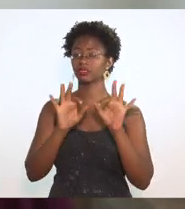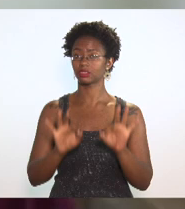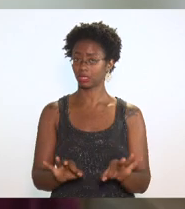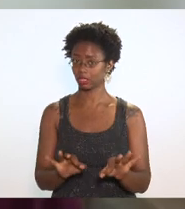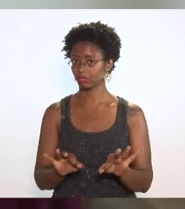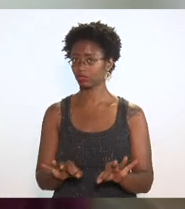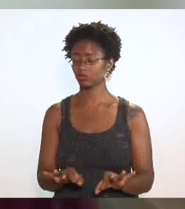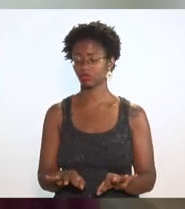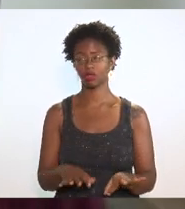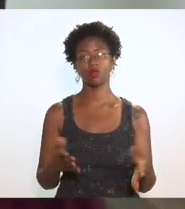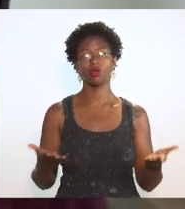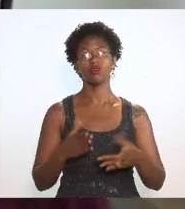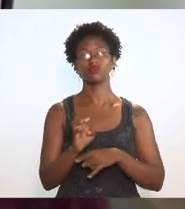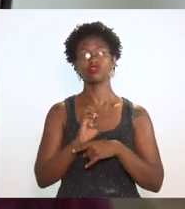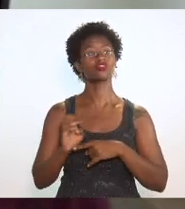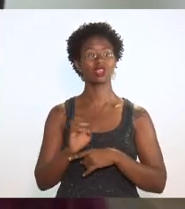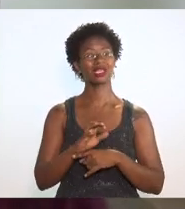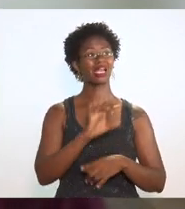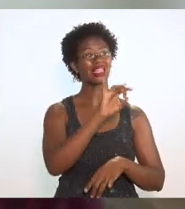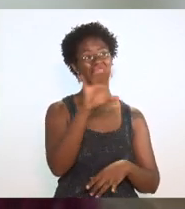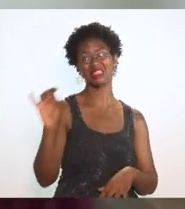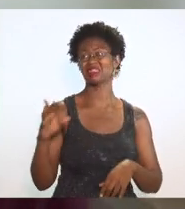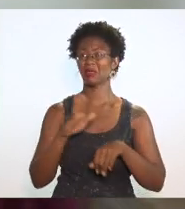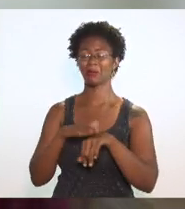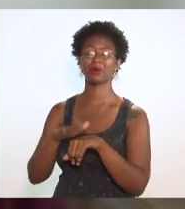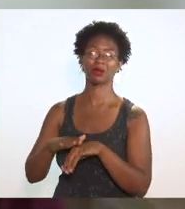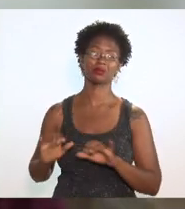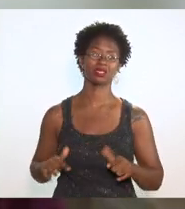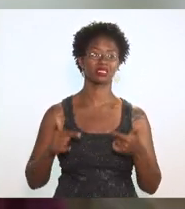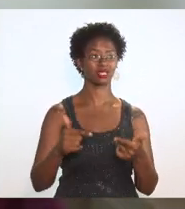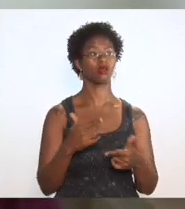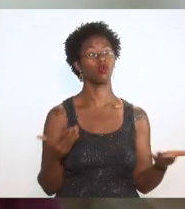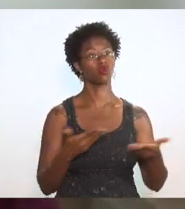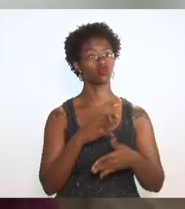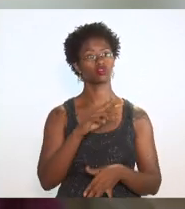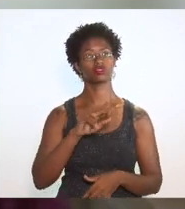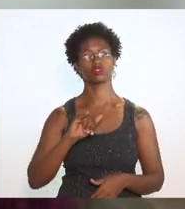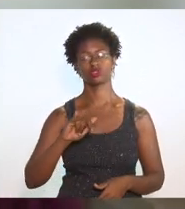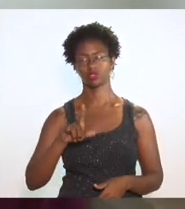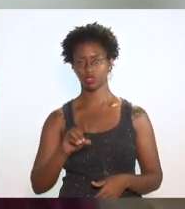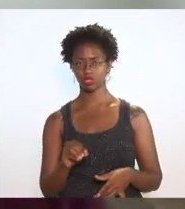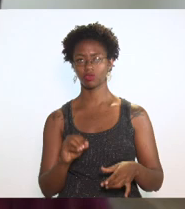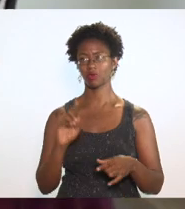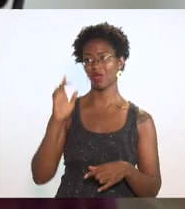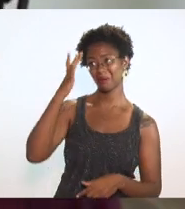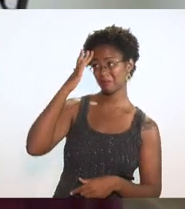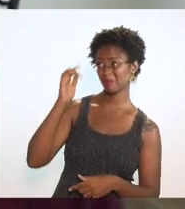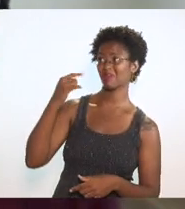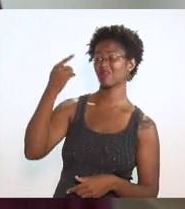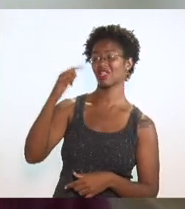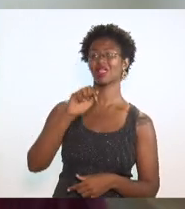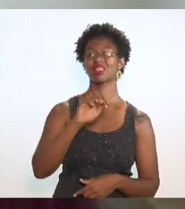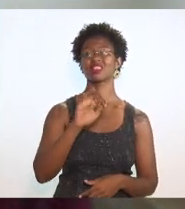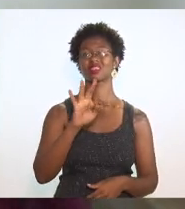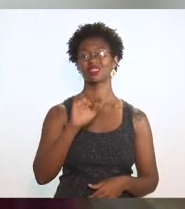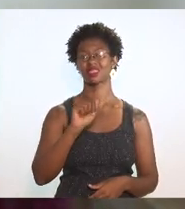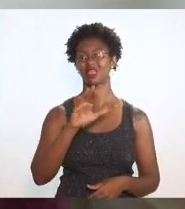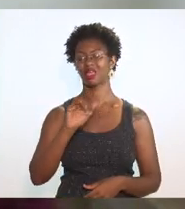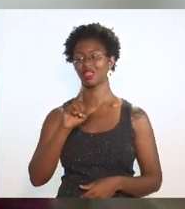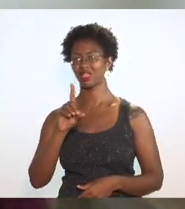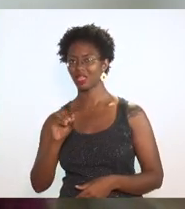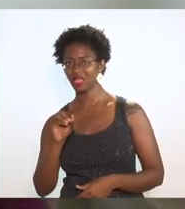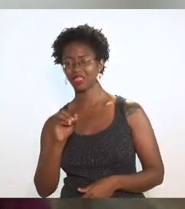um atira para um lado hoje é o trigo amanhã é o atacadista depois da manhã é a unha